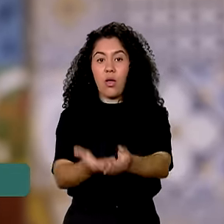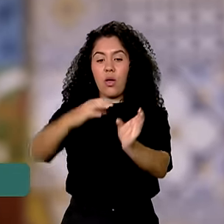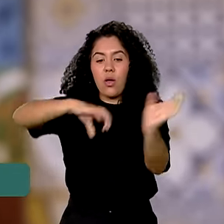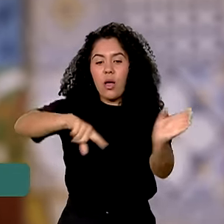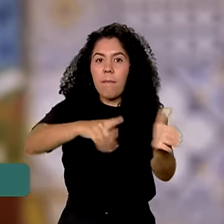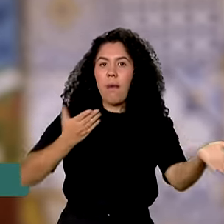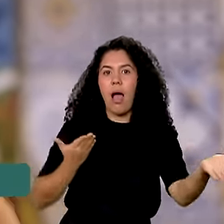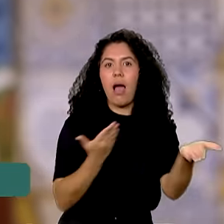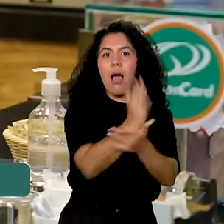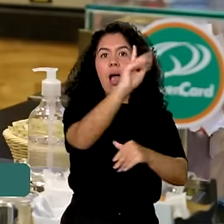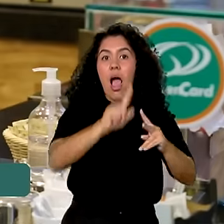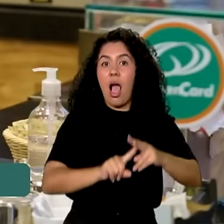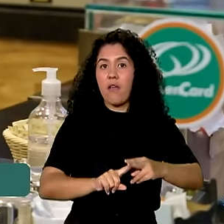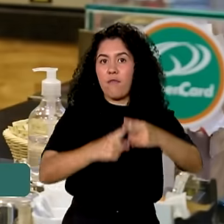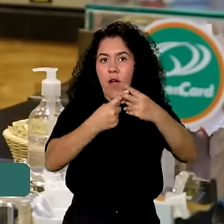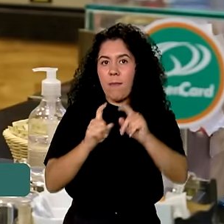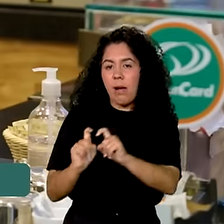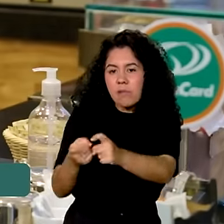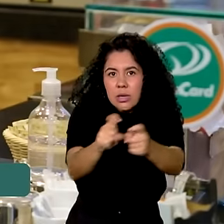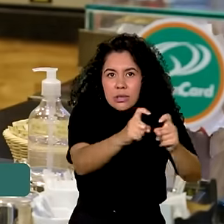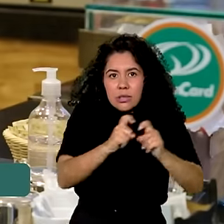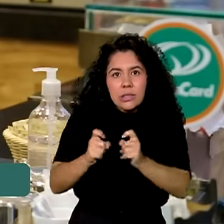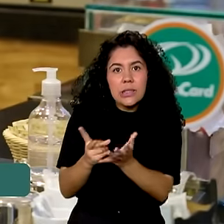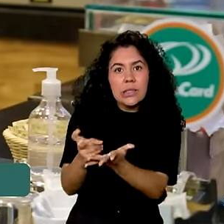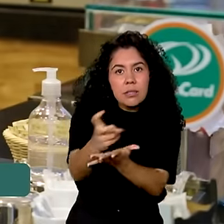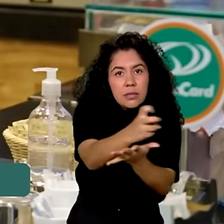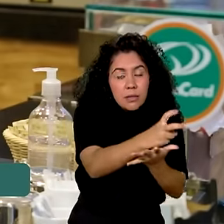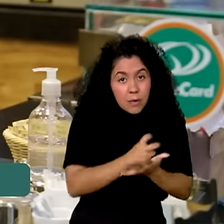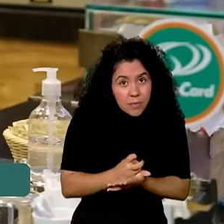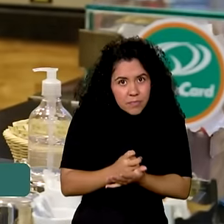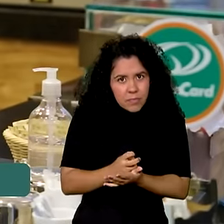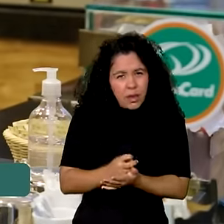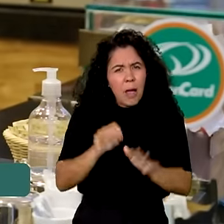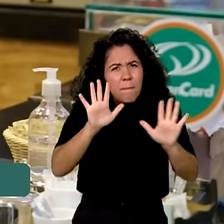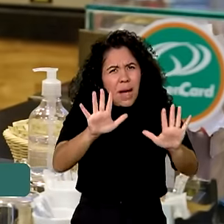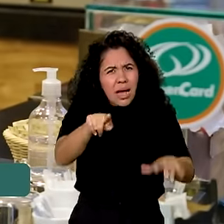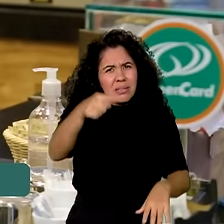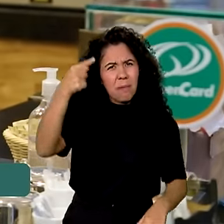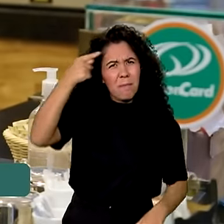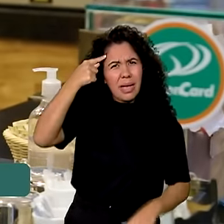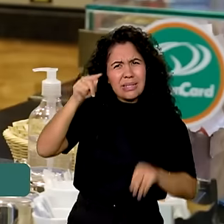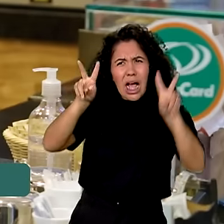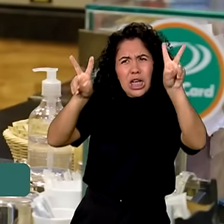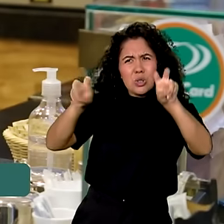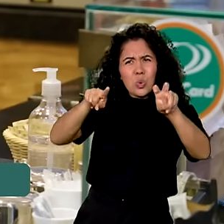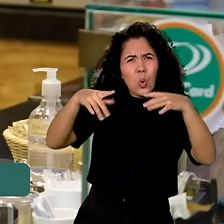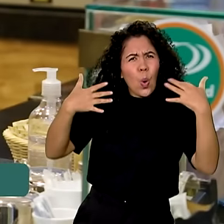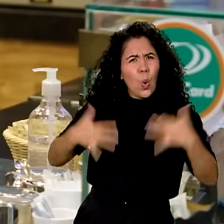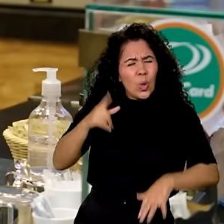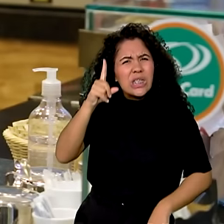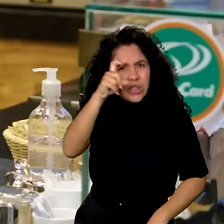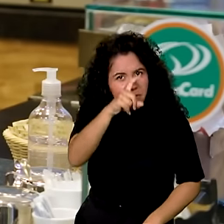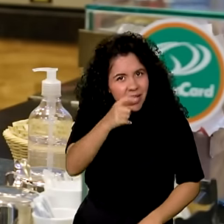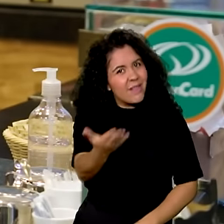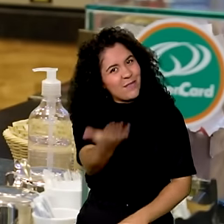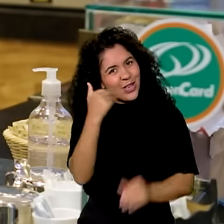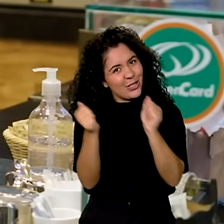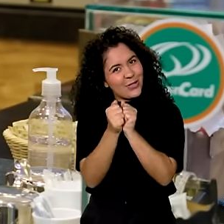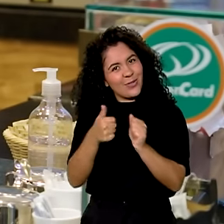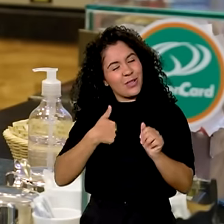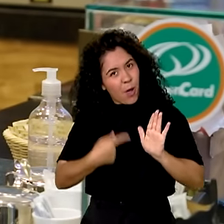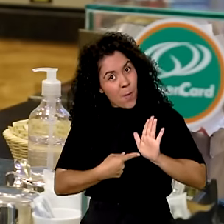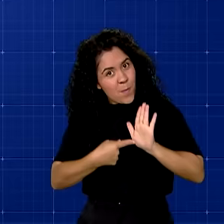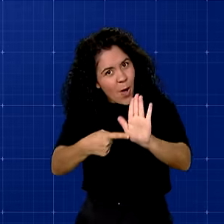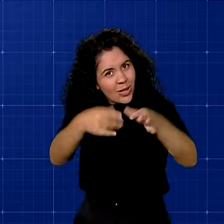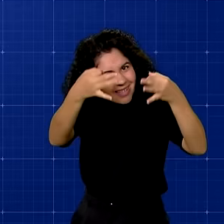regulamentar a reforma tributária. Mas se você segue achando esse assunto muito complicado, vem comigo que eu te levo até o